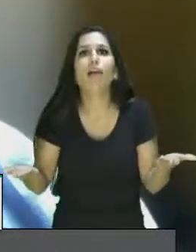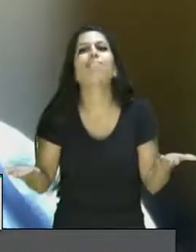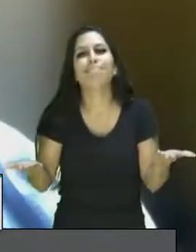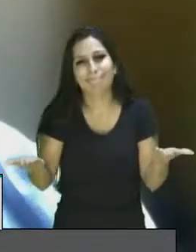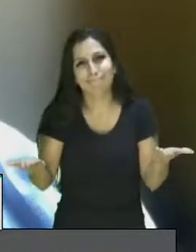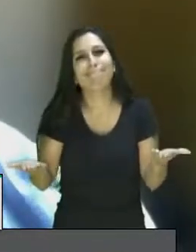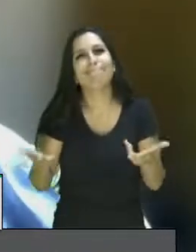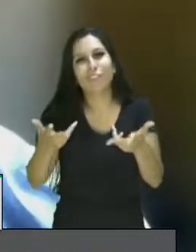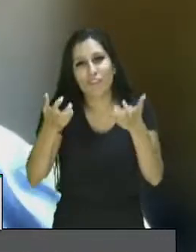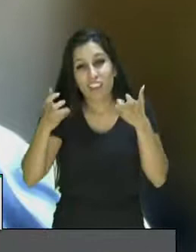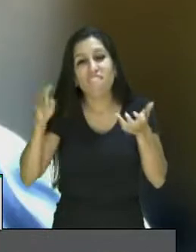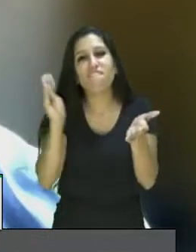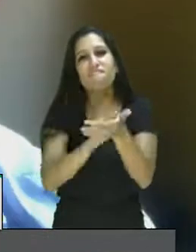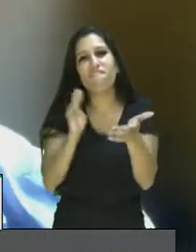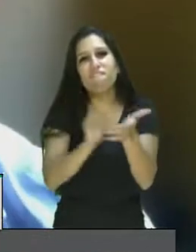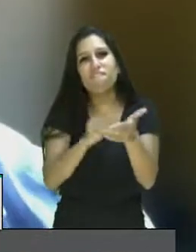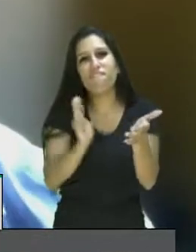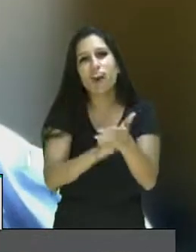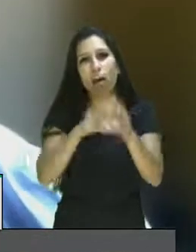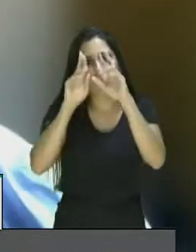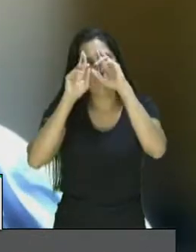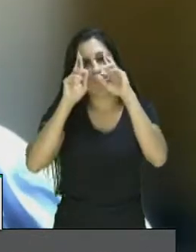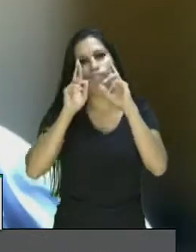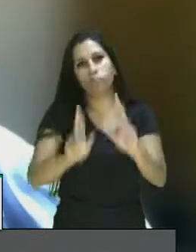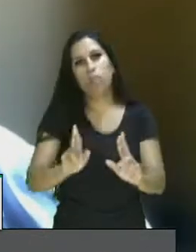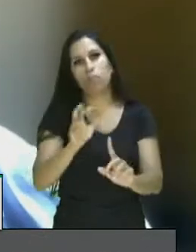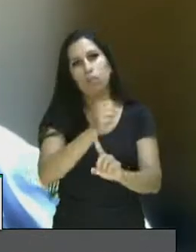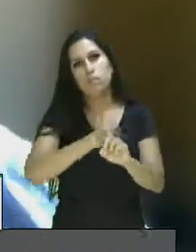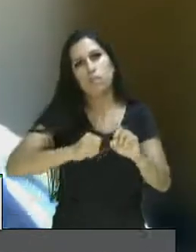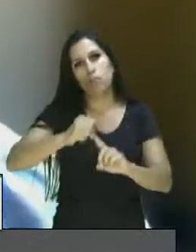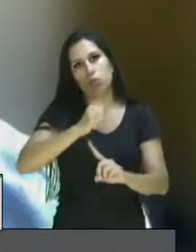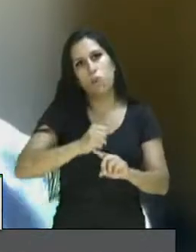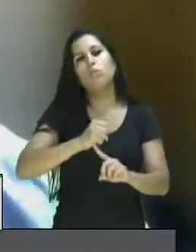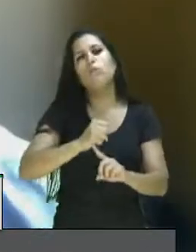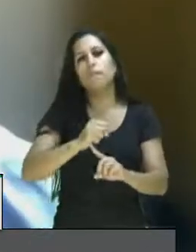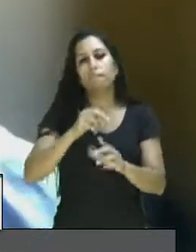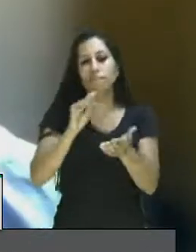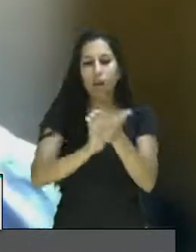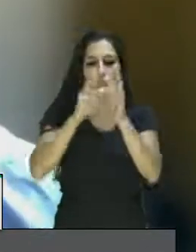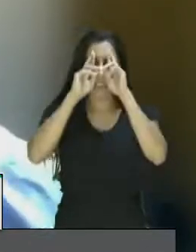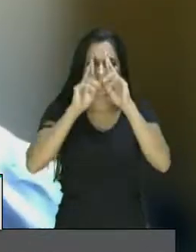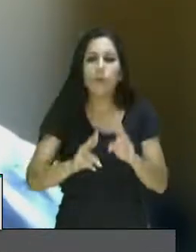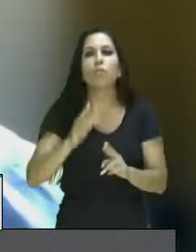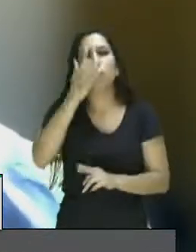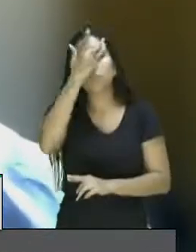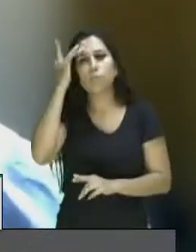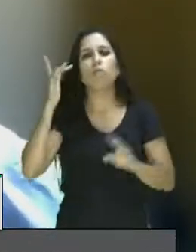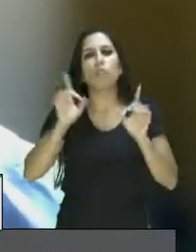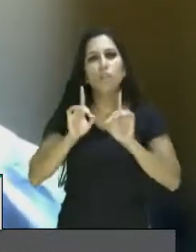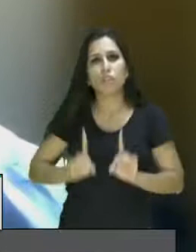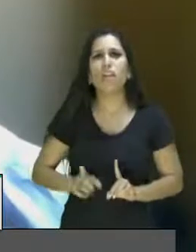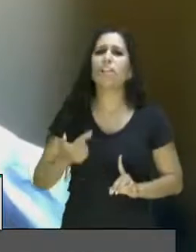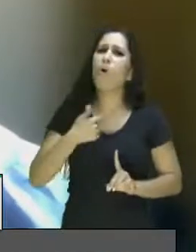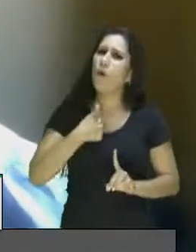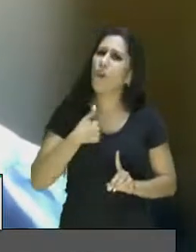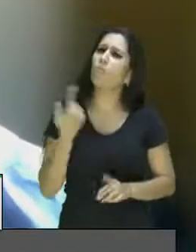com essa população de pessoas com deficiência, com essa população social. Então, eu quero aqui, já